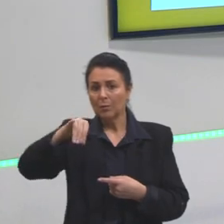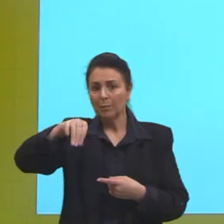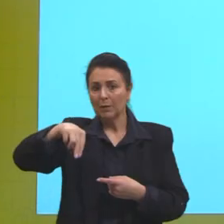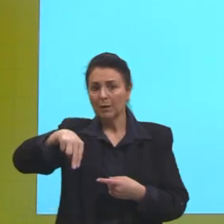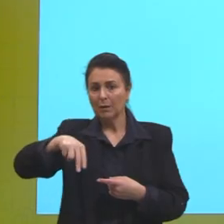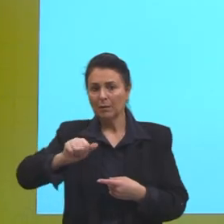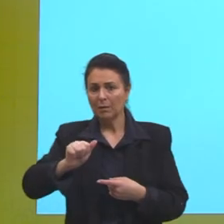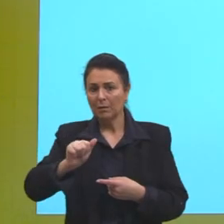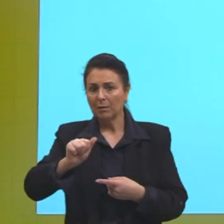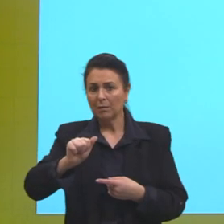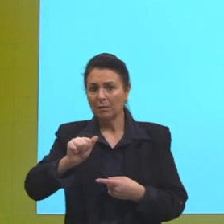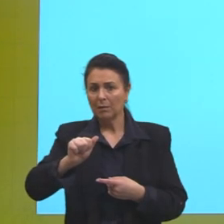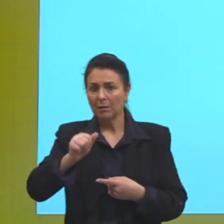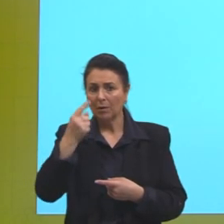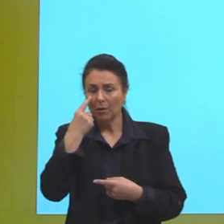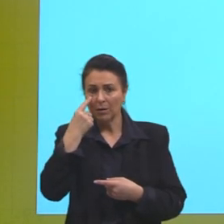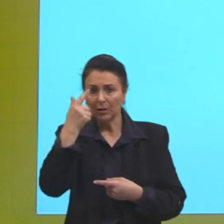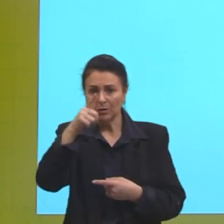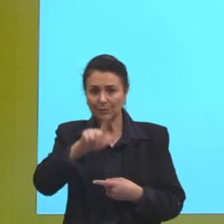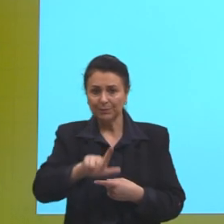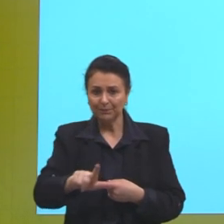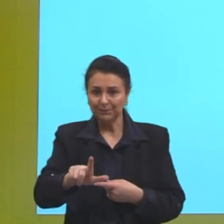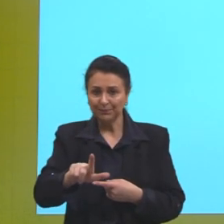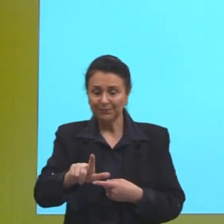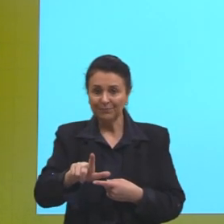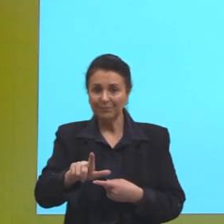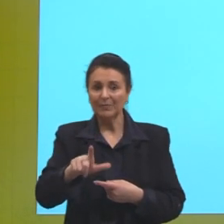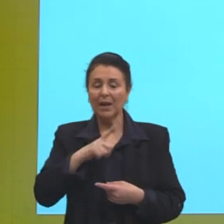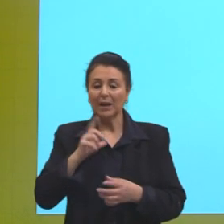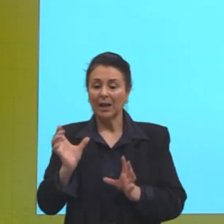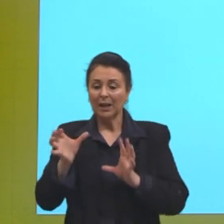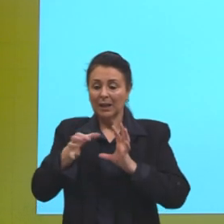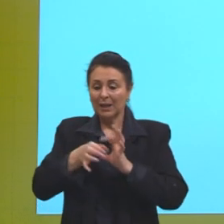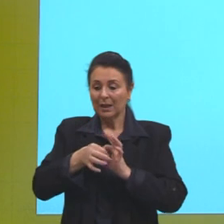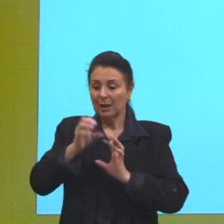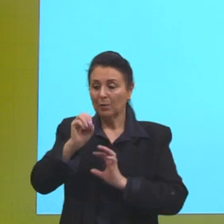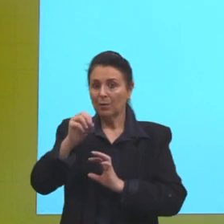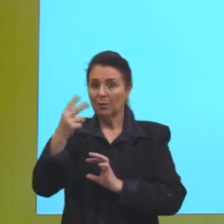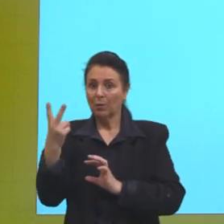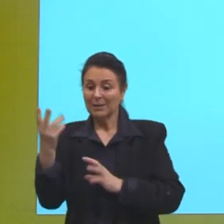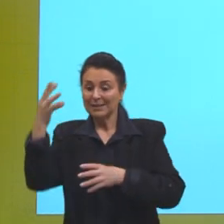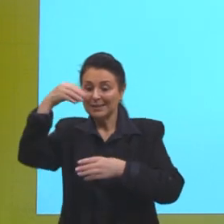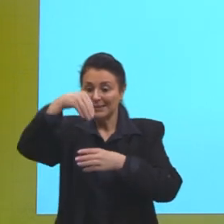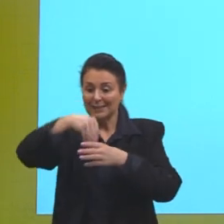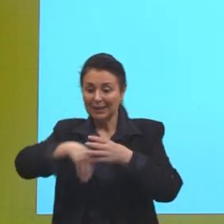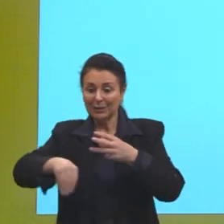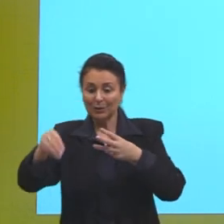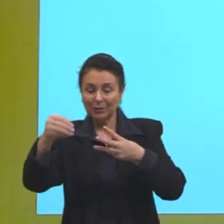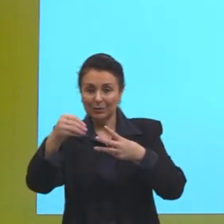Ó, cadê? A mioglobina se liga ao oxigênio dentro das células